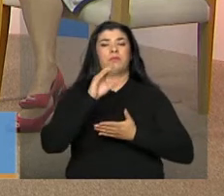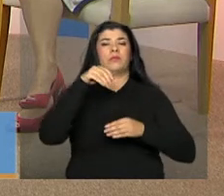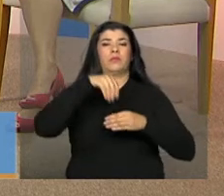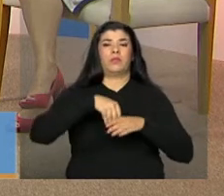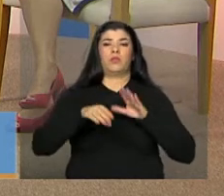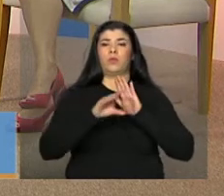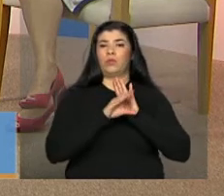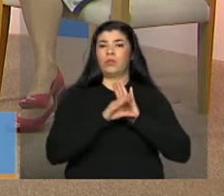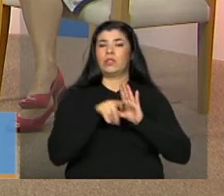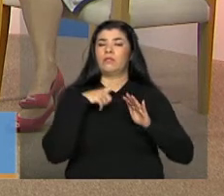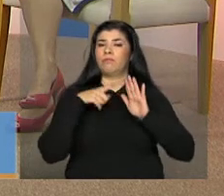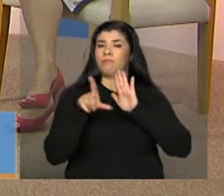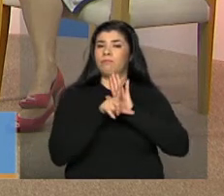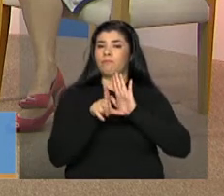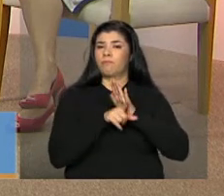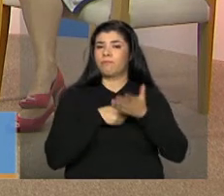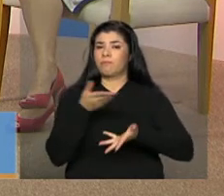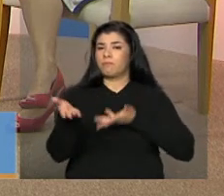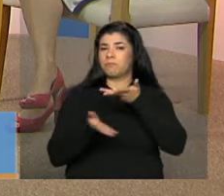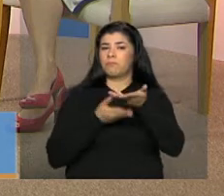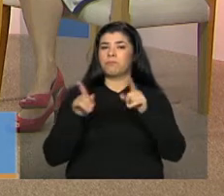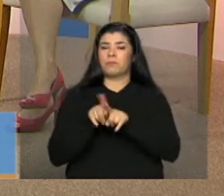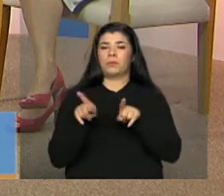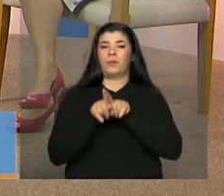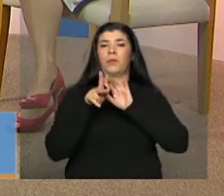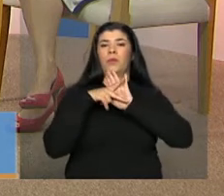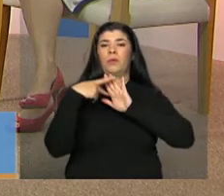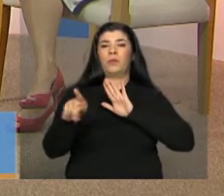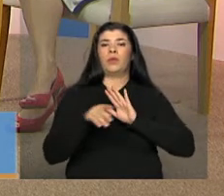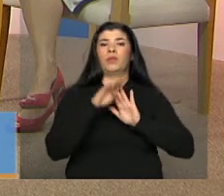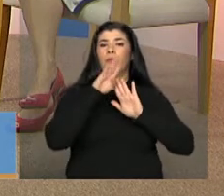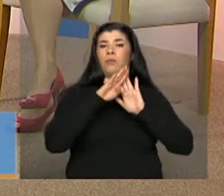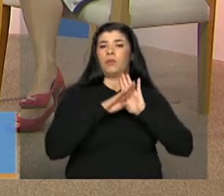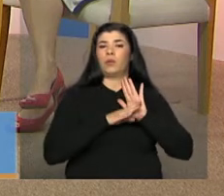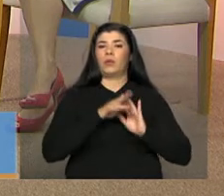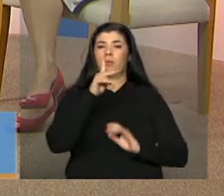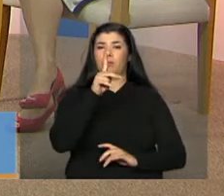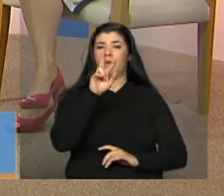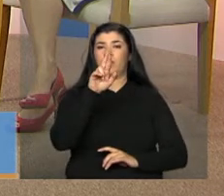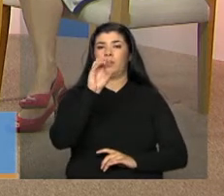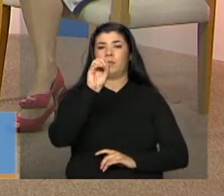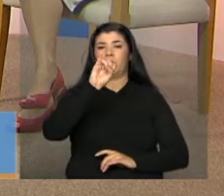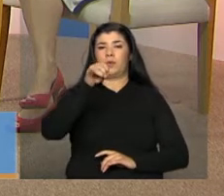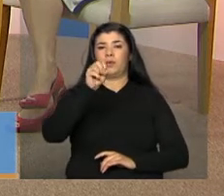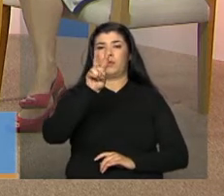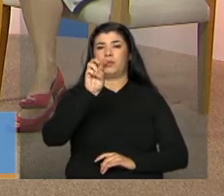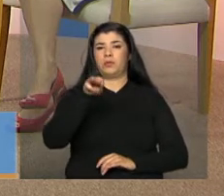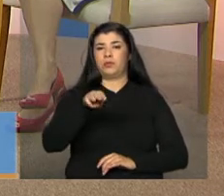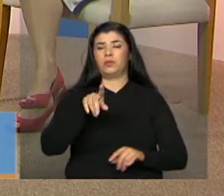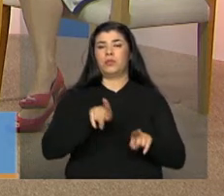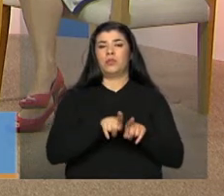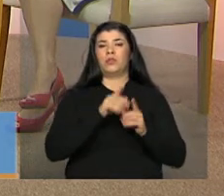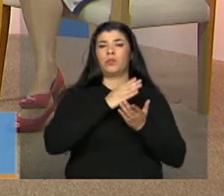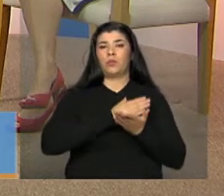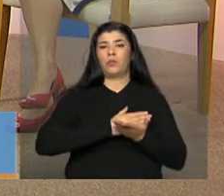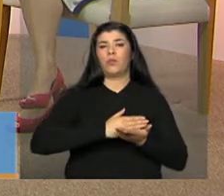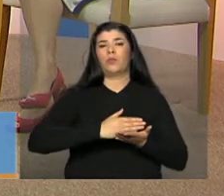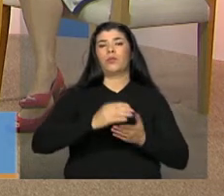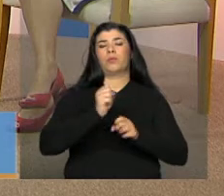meio desse caminho, que também possibilitou, que foi a lei do Programa Pro Jovem, que já, desde o...